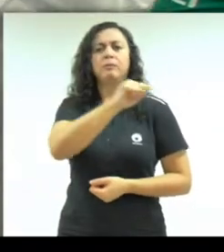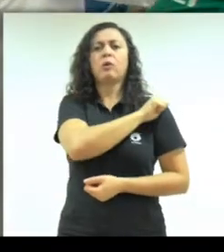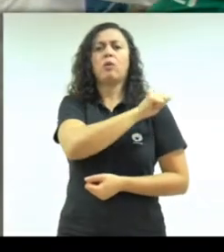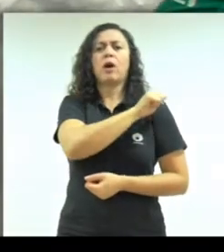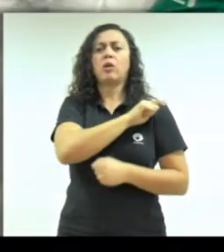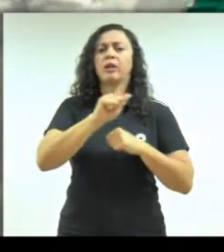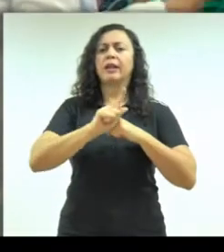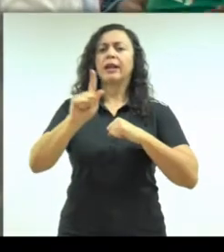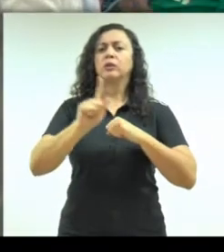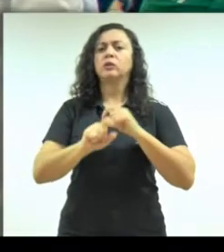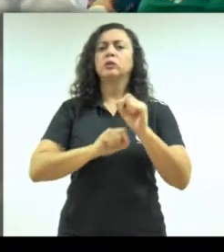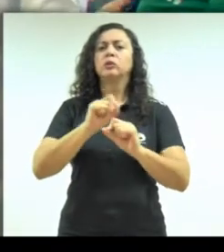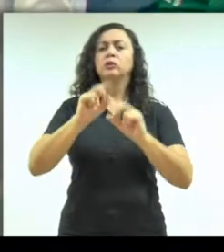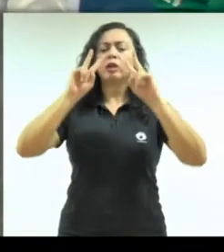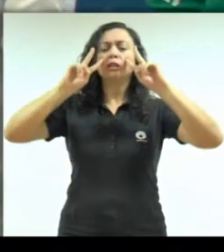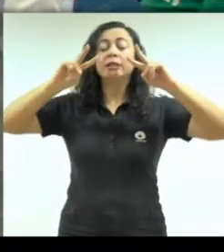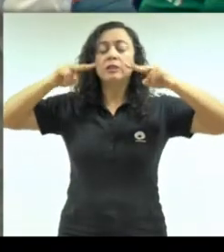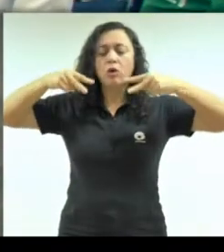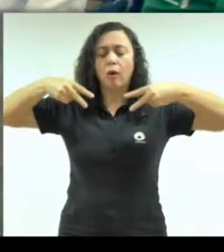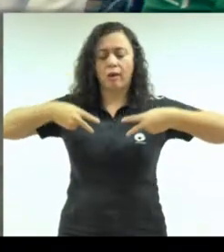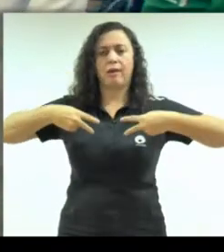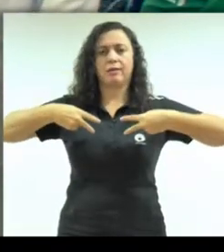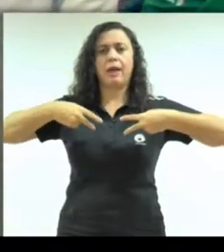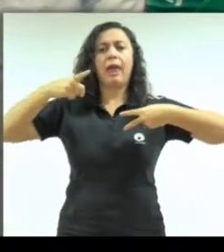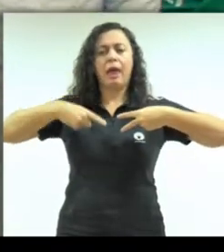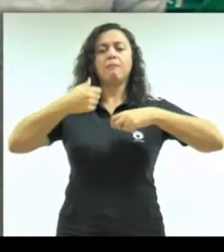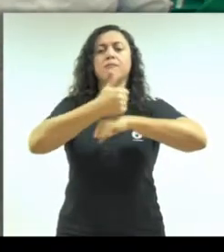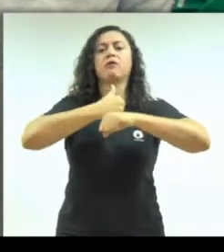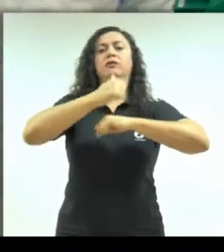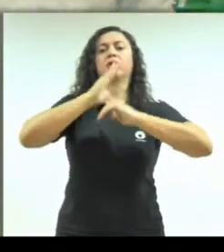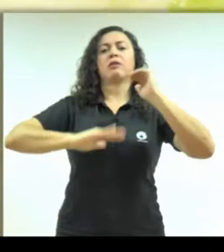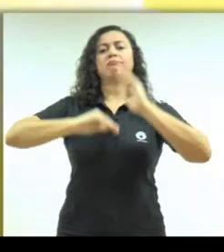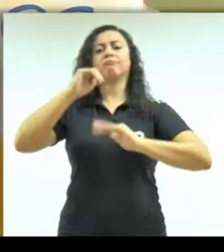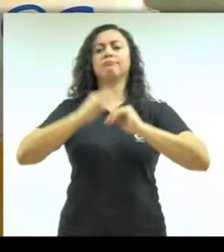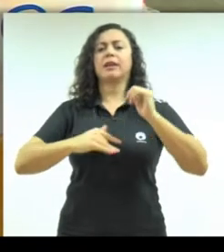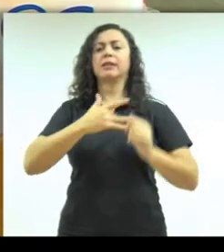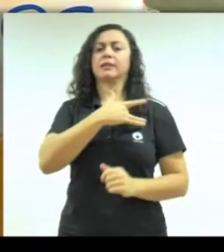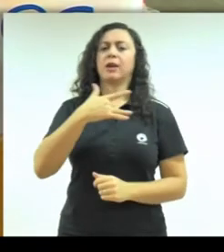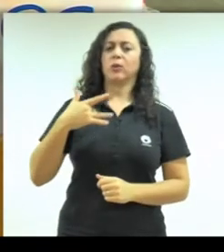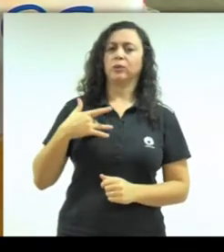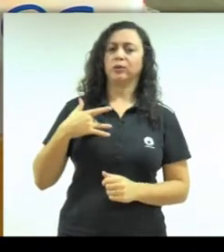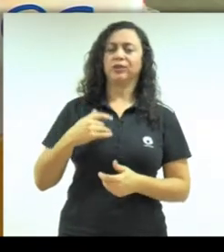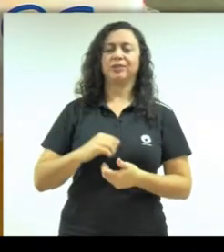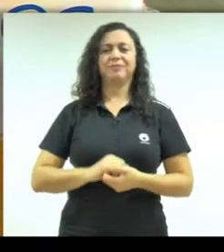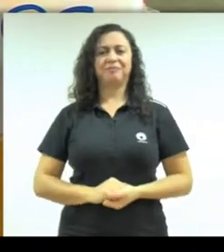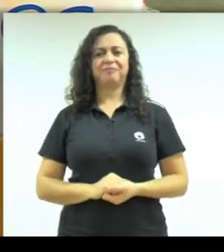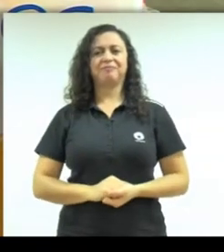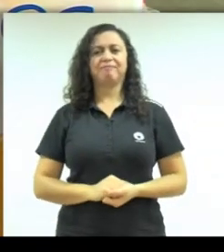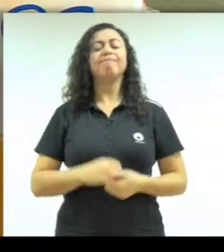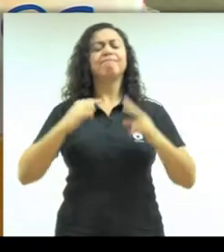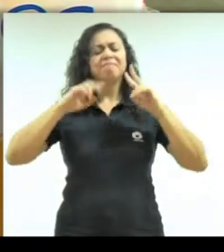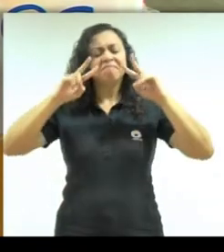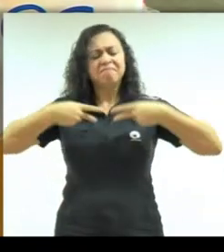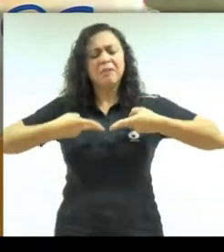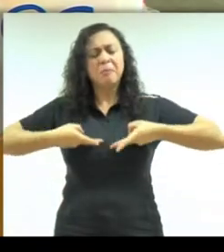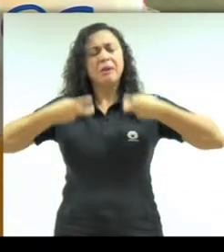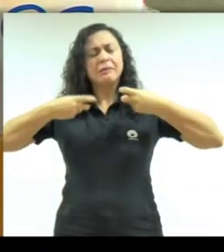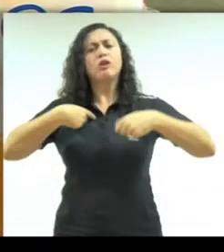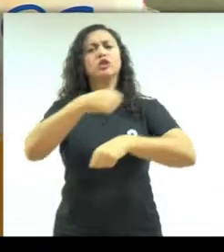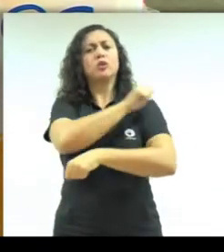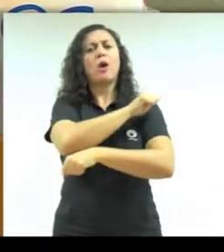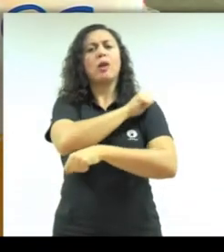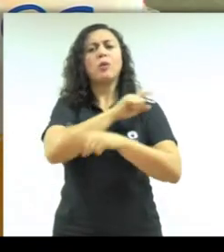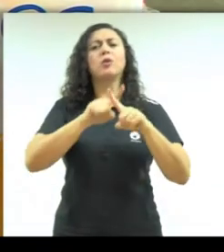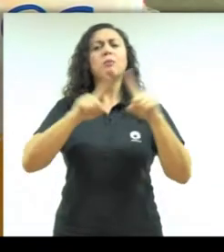é ele passar a se enxergar como um profissional da saúde. Faz a gente perceber que, mesmo como alunos, a gente